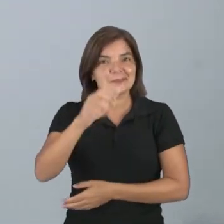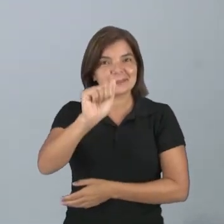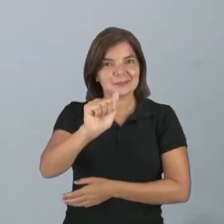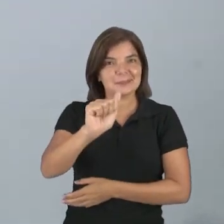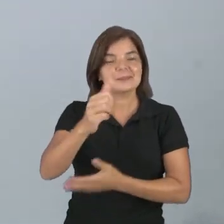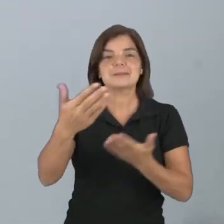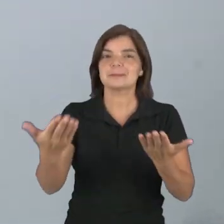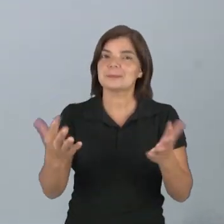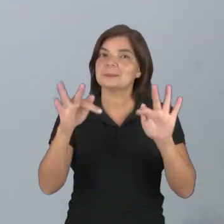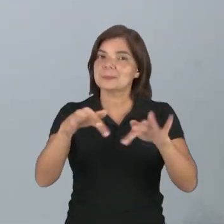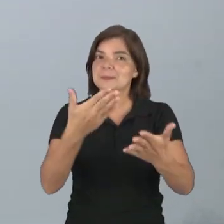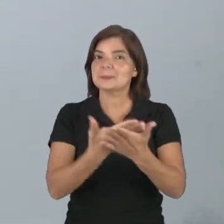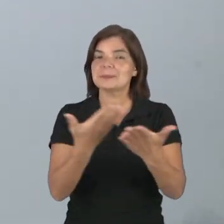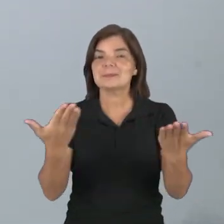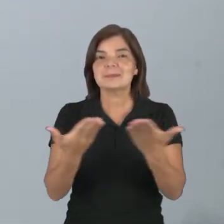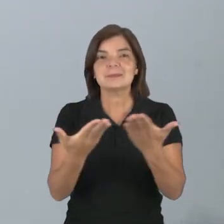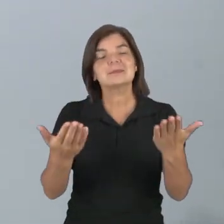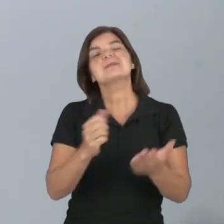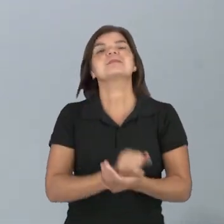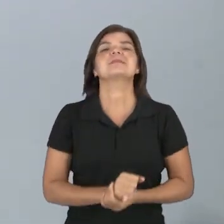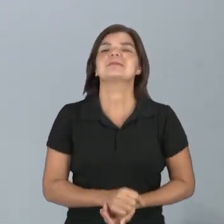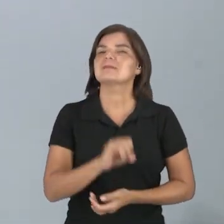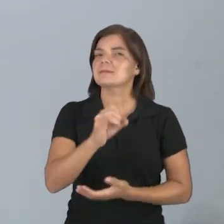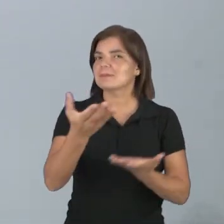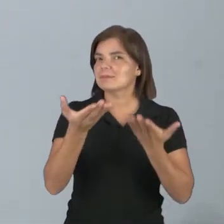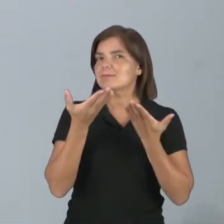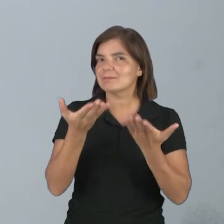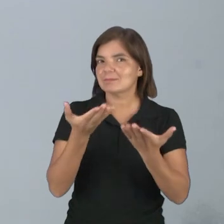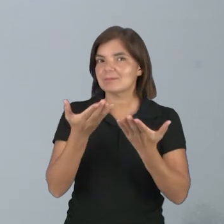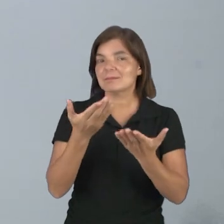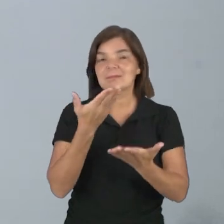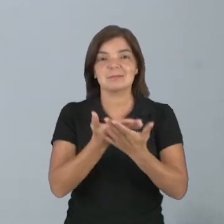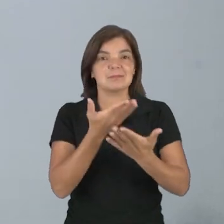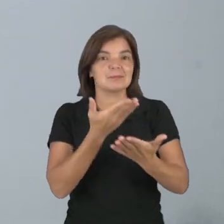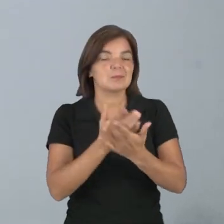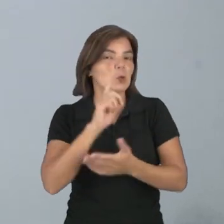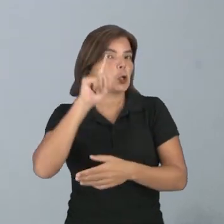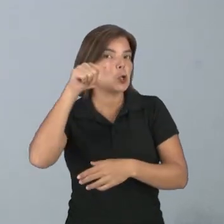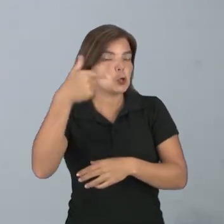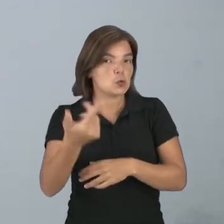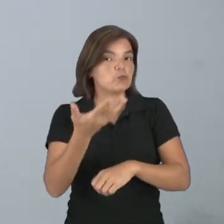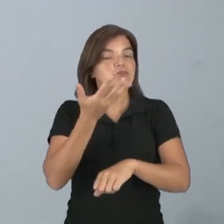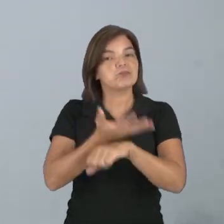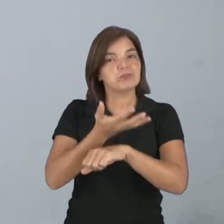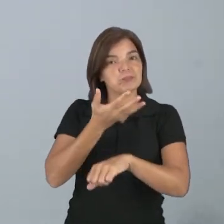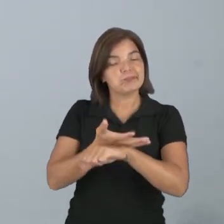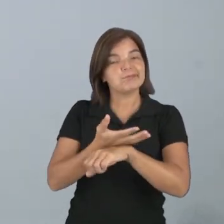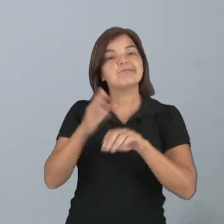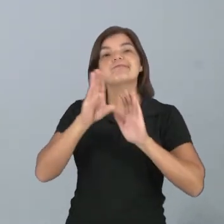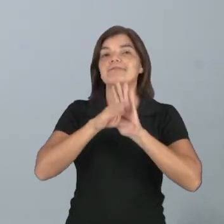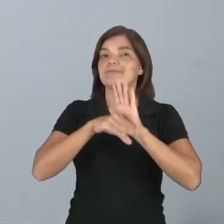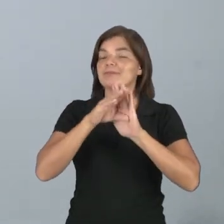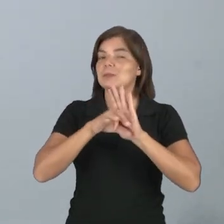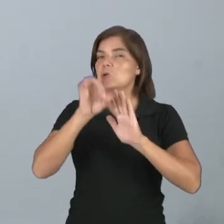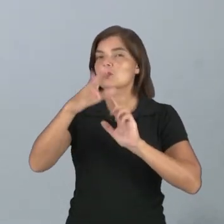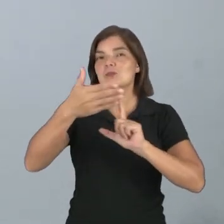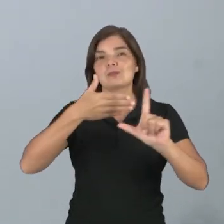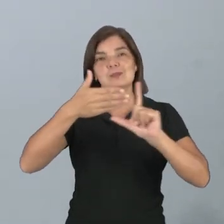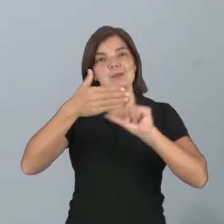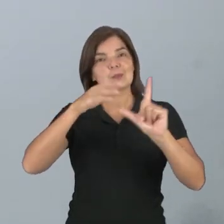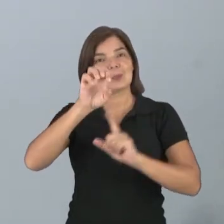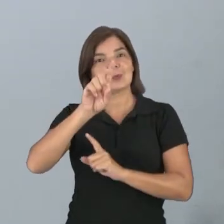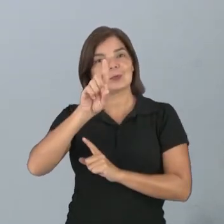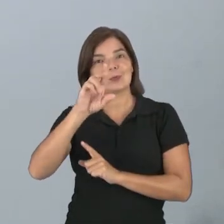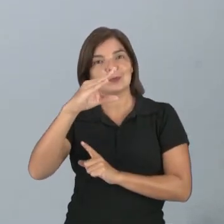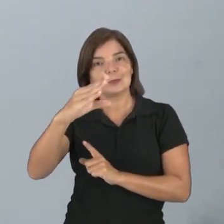Então com isso encerramos nossa aula de hoje. Se você quiser acessar essa aula ou outro componente curricular, basta acessar a